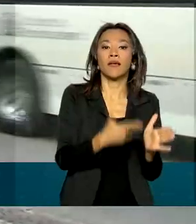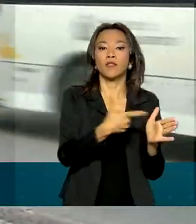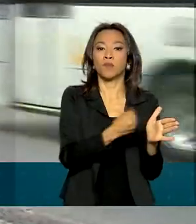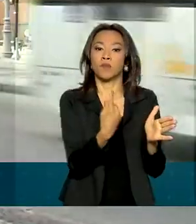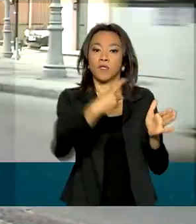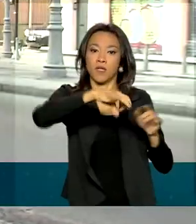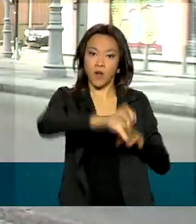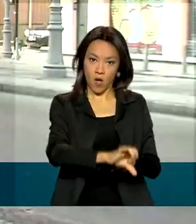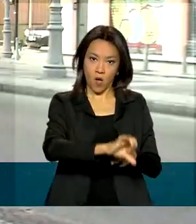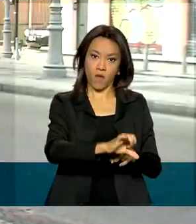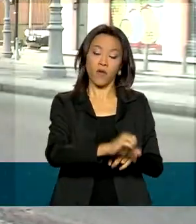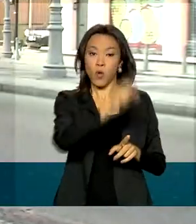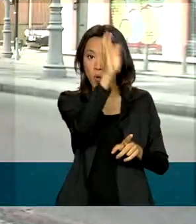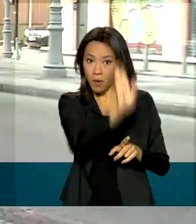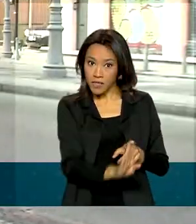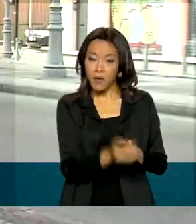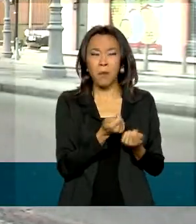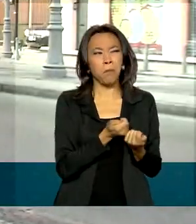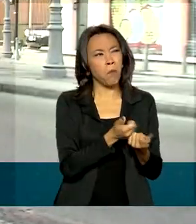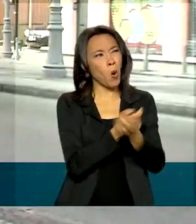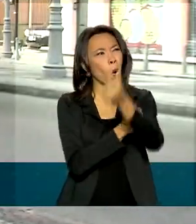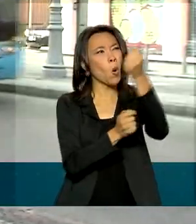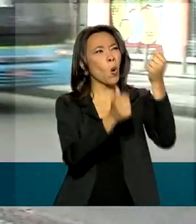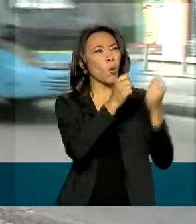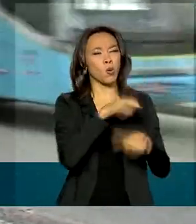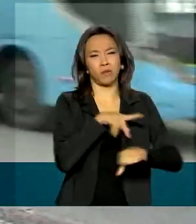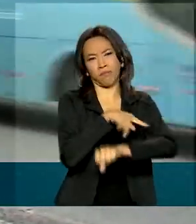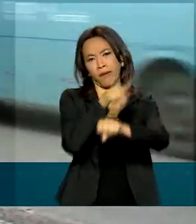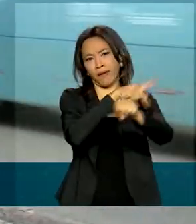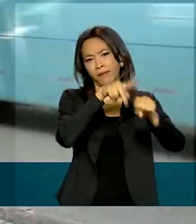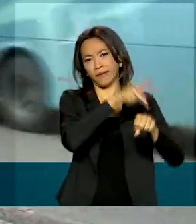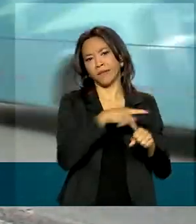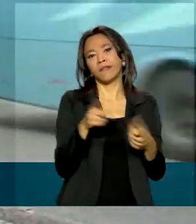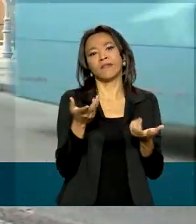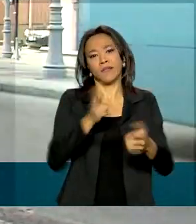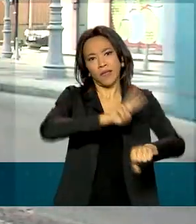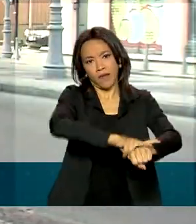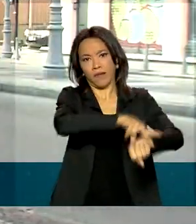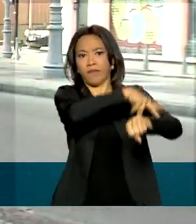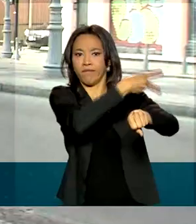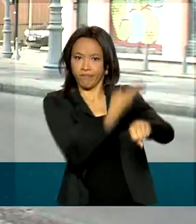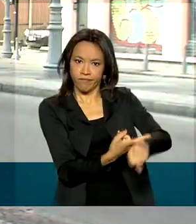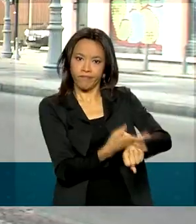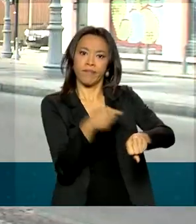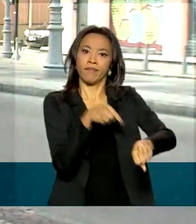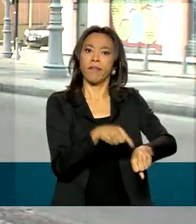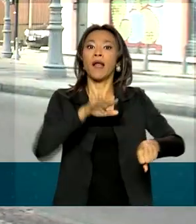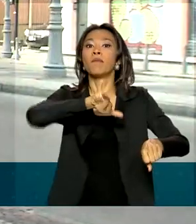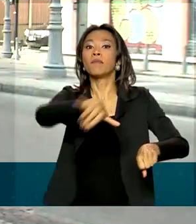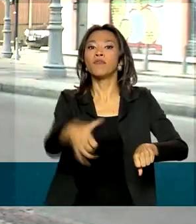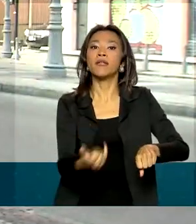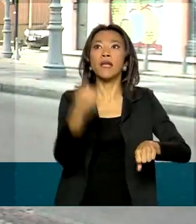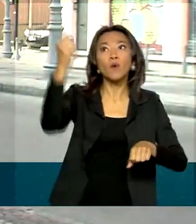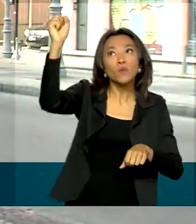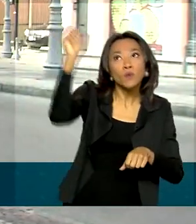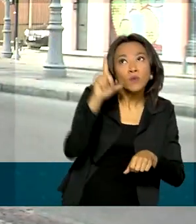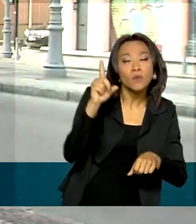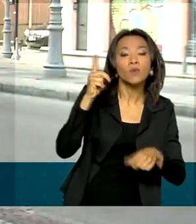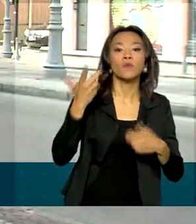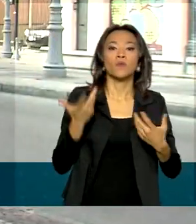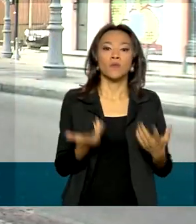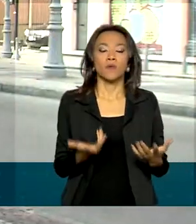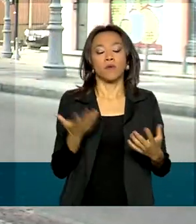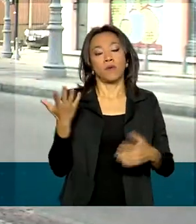o Brasil era um dos poucos países tropicais que adiantavam os relógios no verão para aproveitar a luminosidade. O